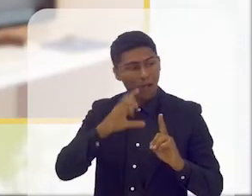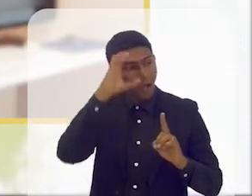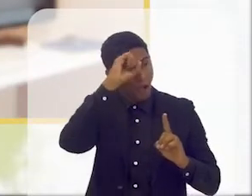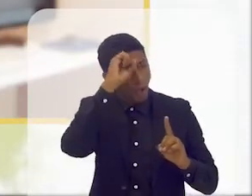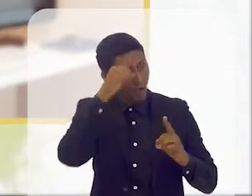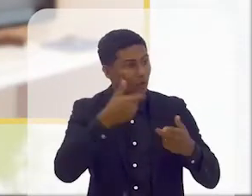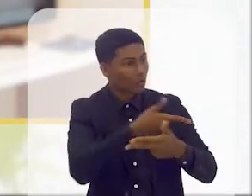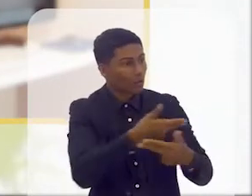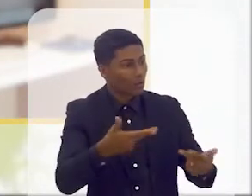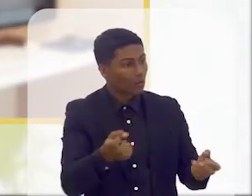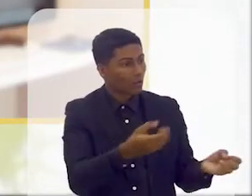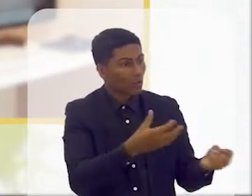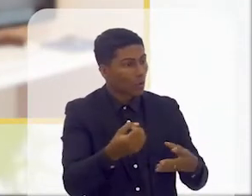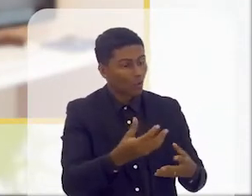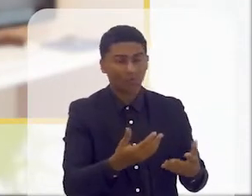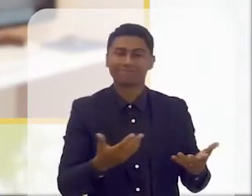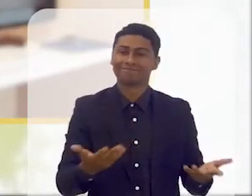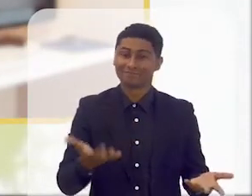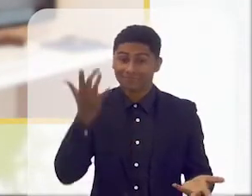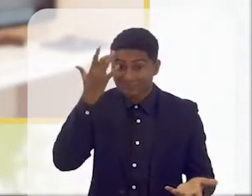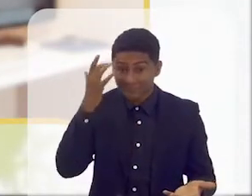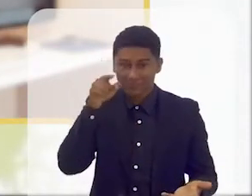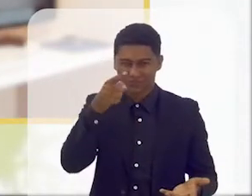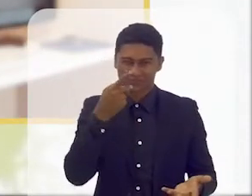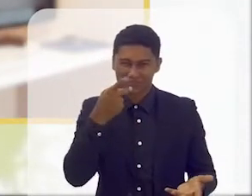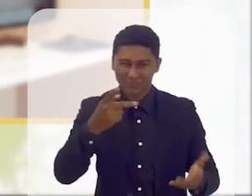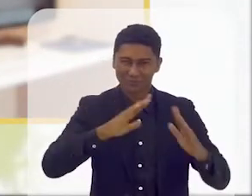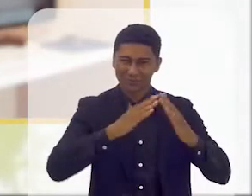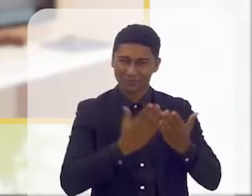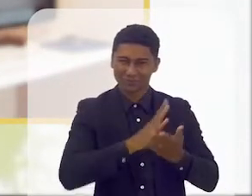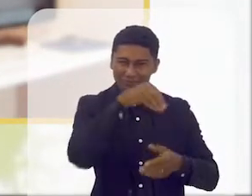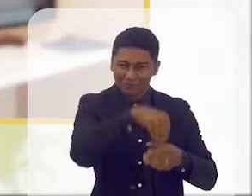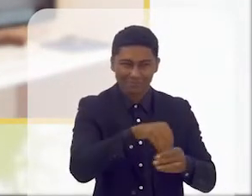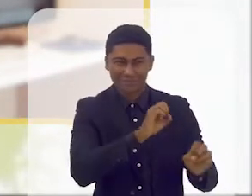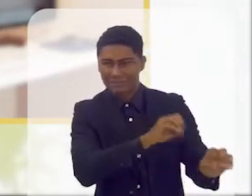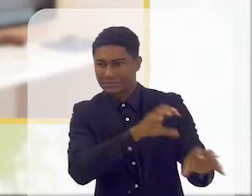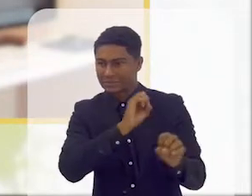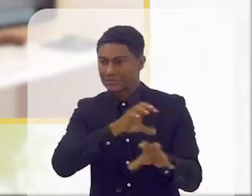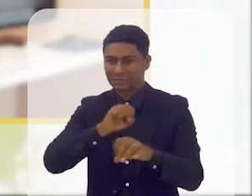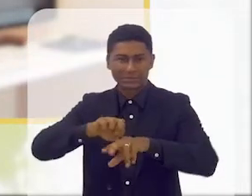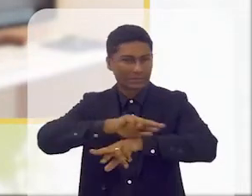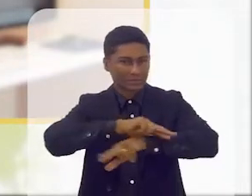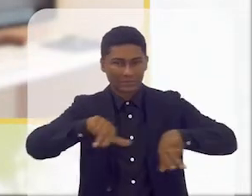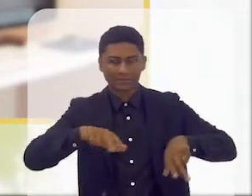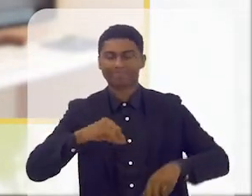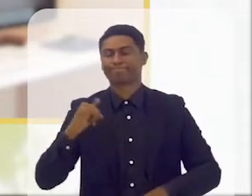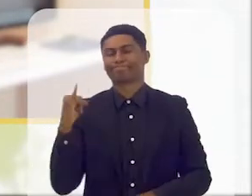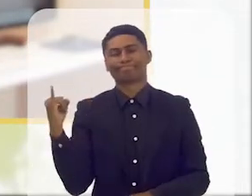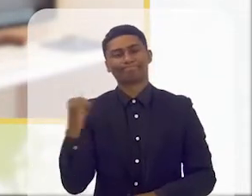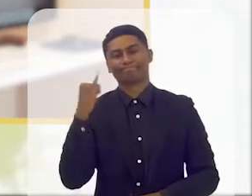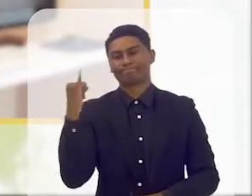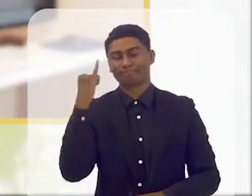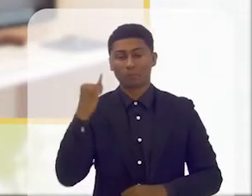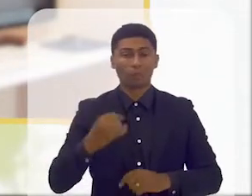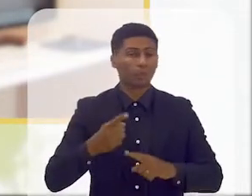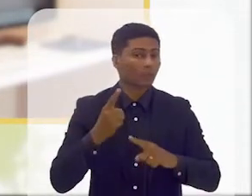eu acho que esse movimento na escola, a a senhora se refere, é super importante no sentido de também